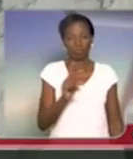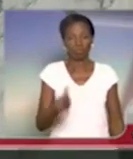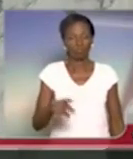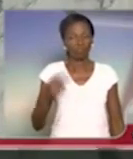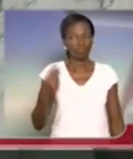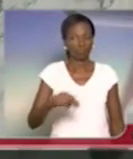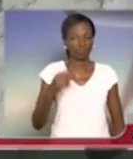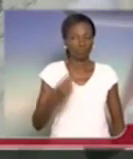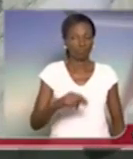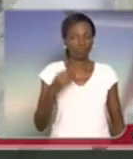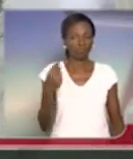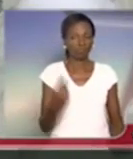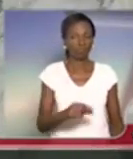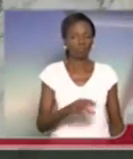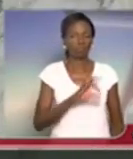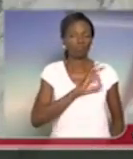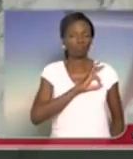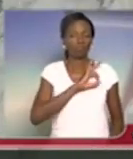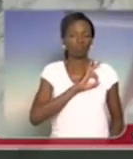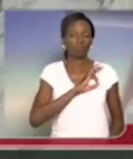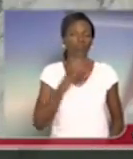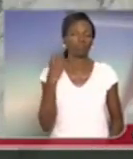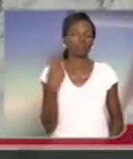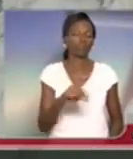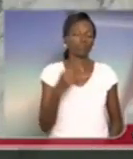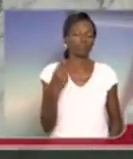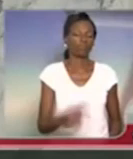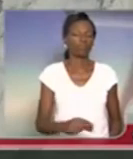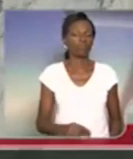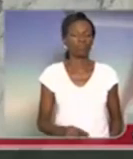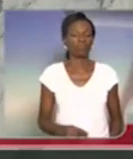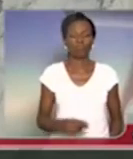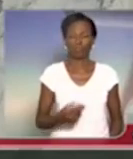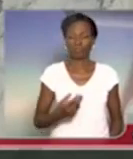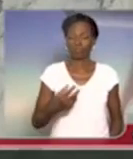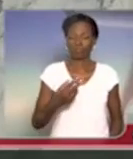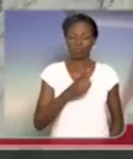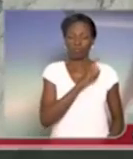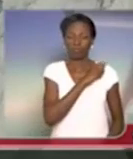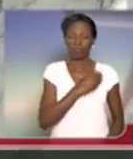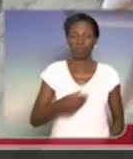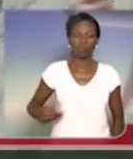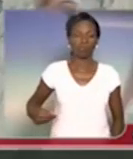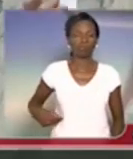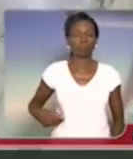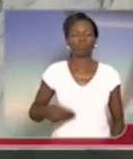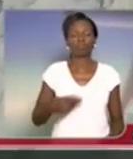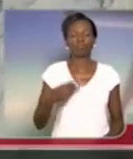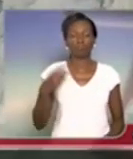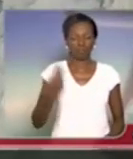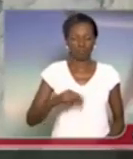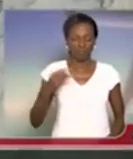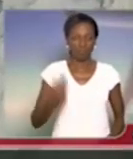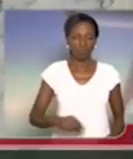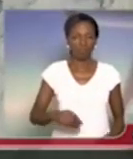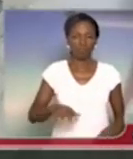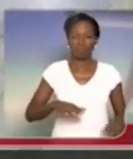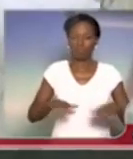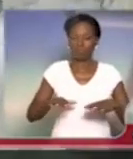o governador criminaliza o movimento dos alunos que estão reagindo,